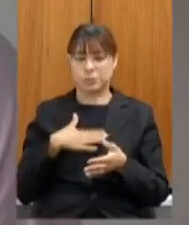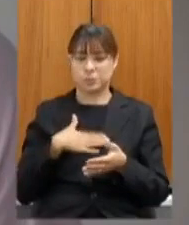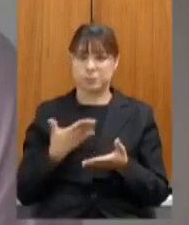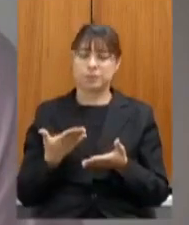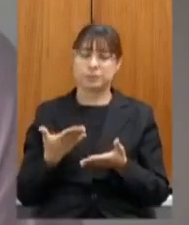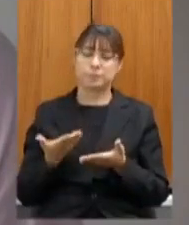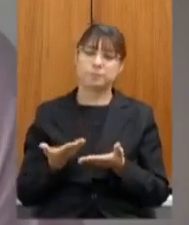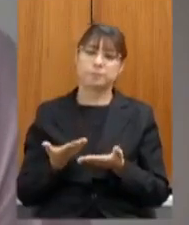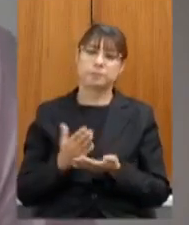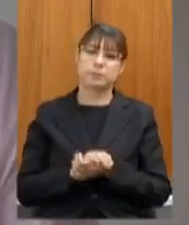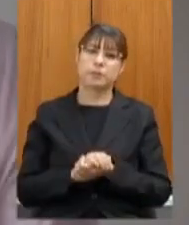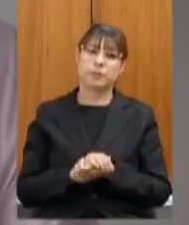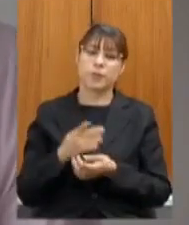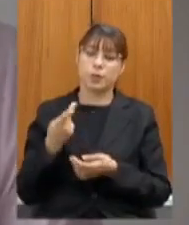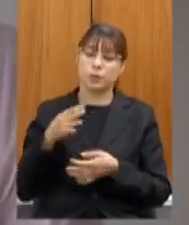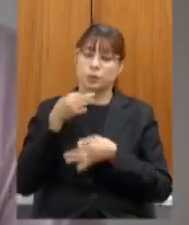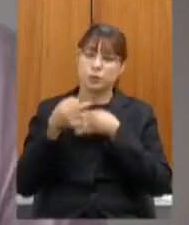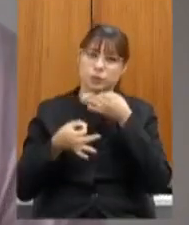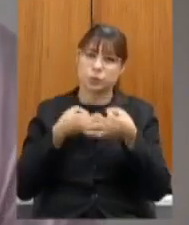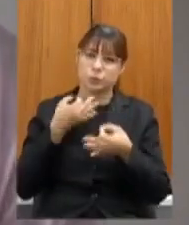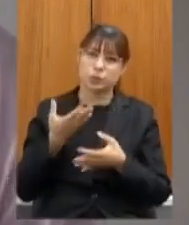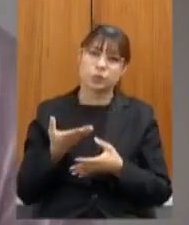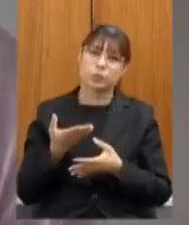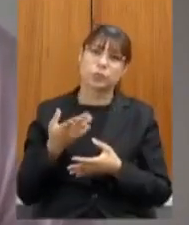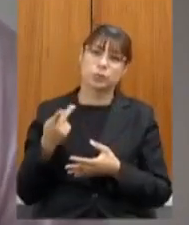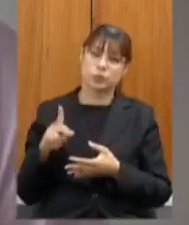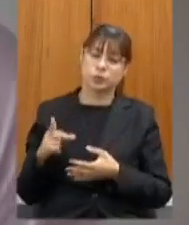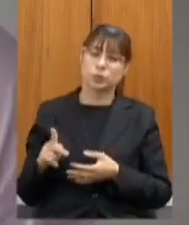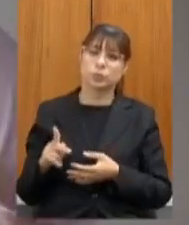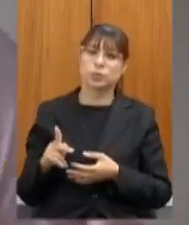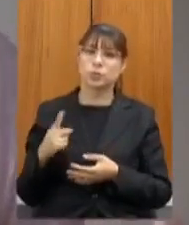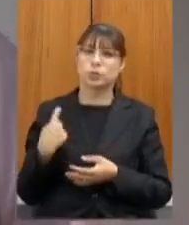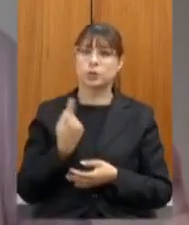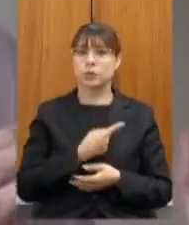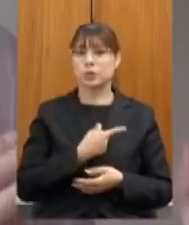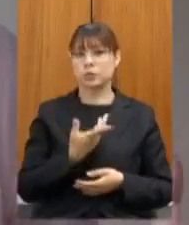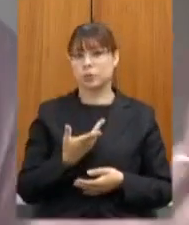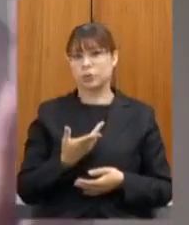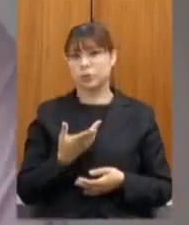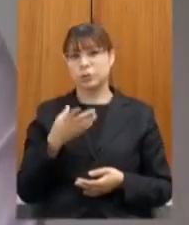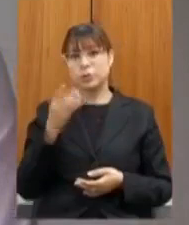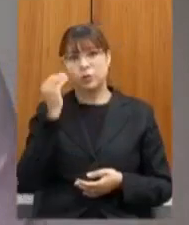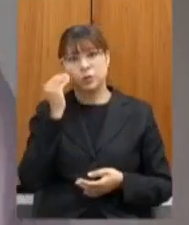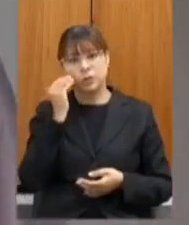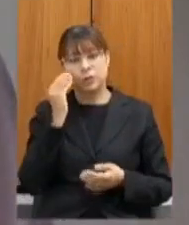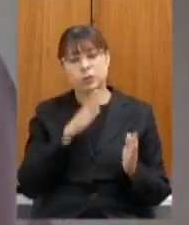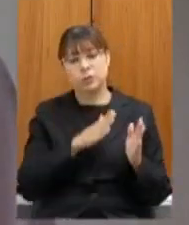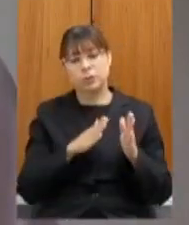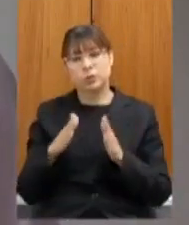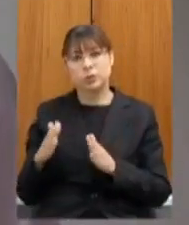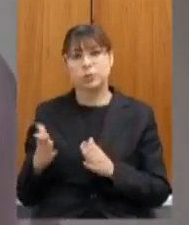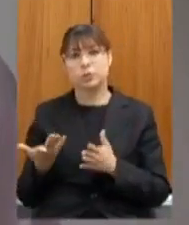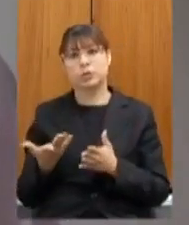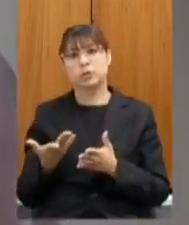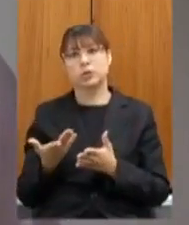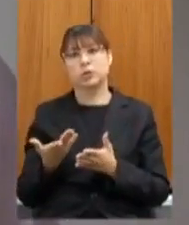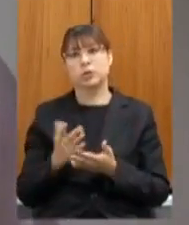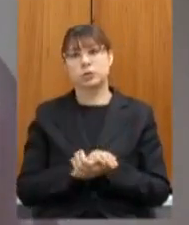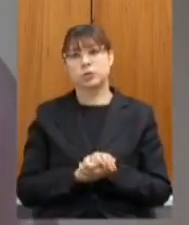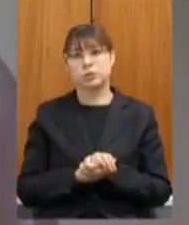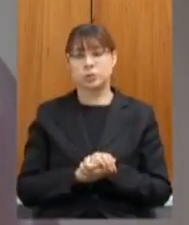essas sugestões mais específicas do senhor para a gente já conseguir no processo aí de construção